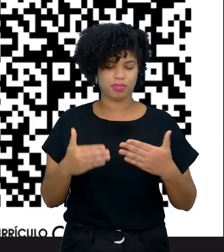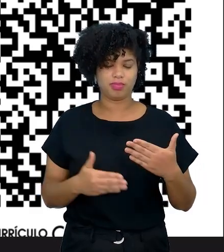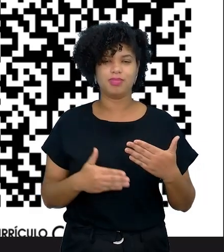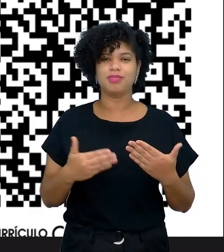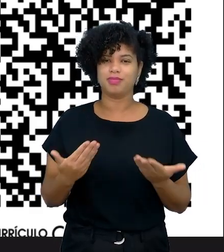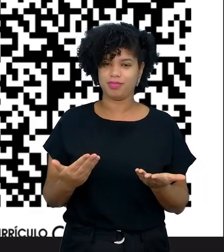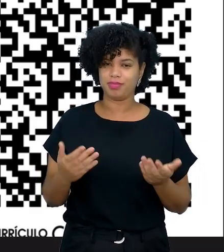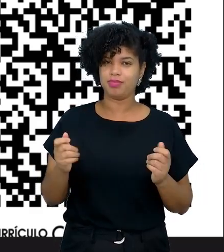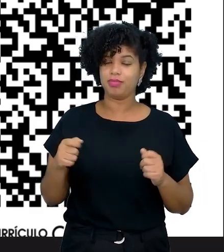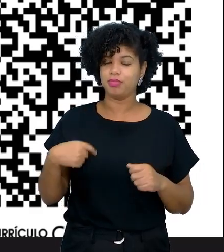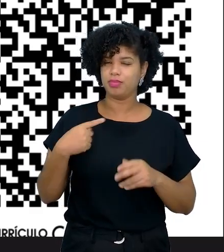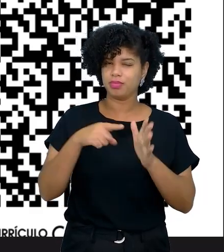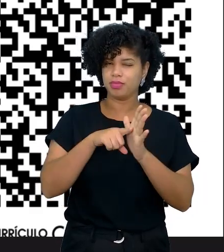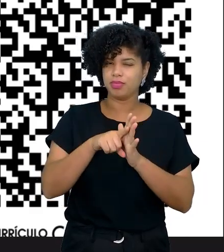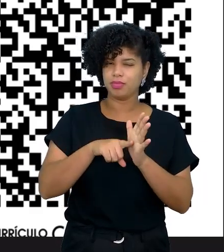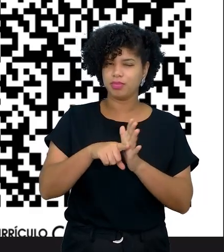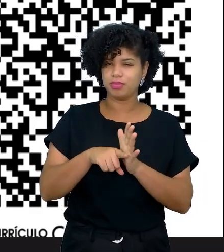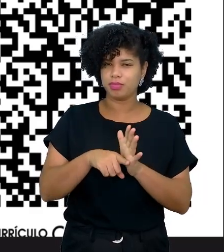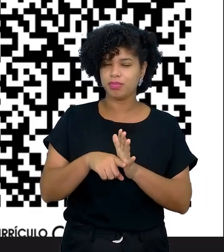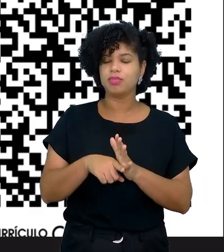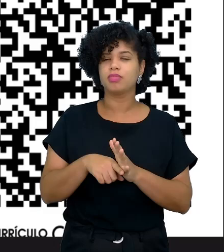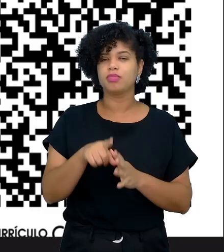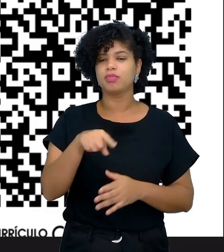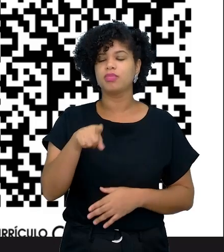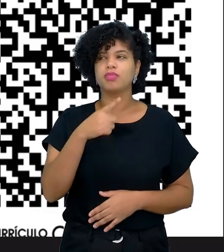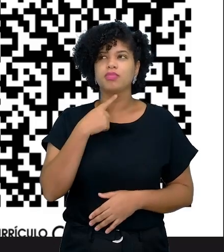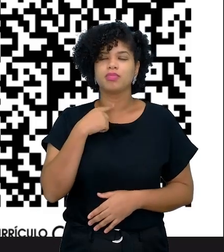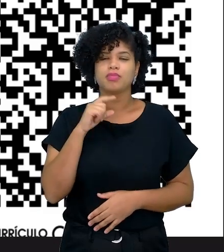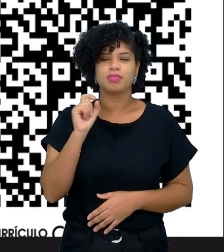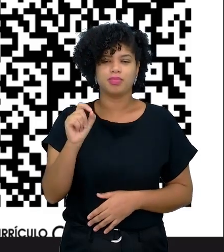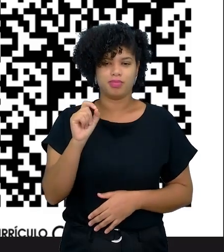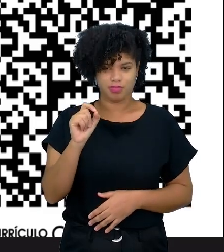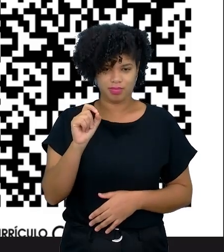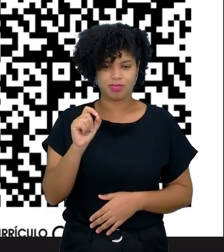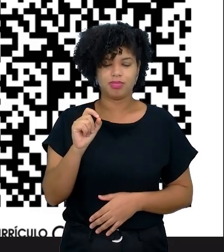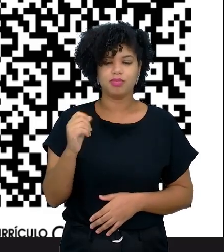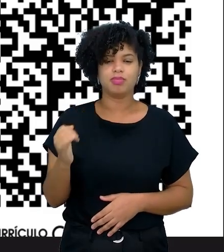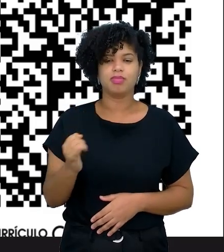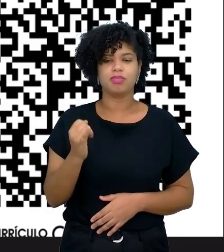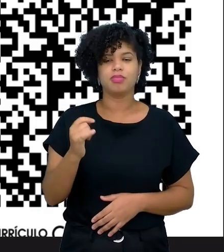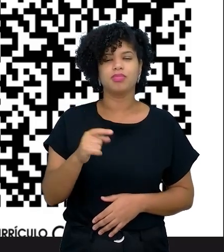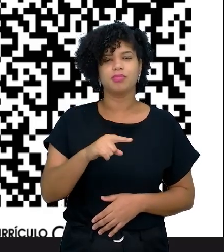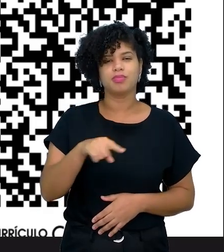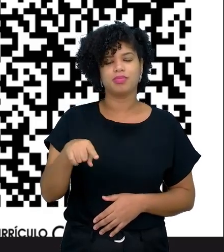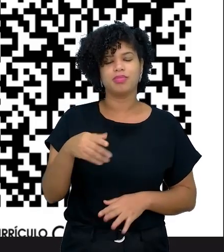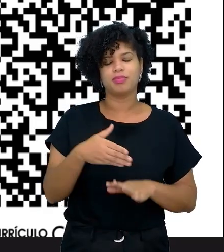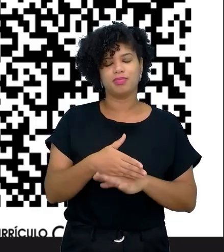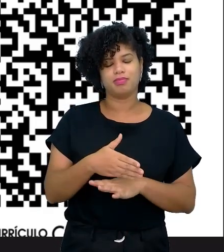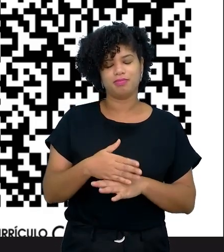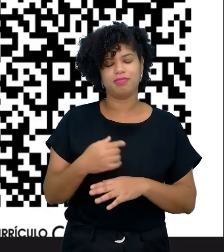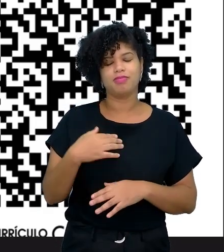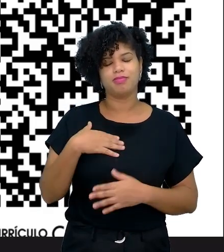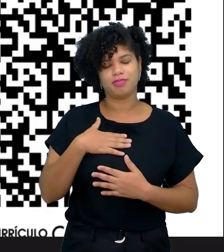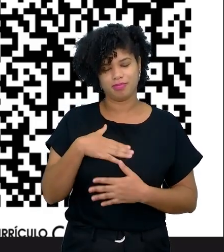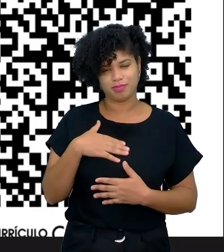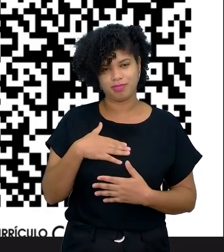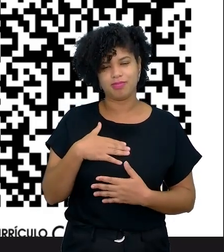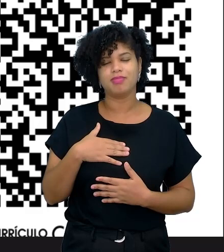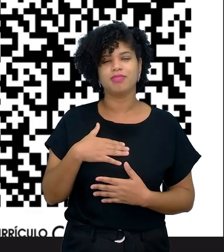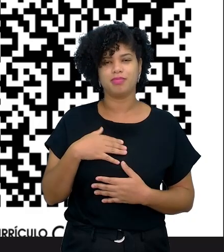para que a gente pesquise também aquilo que é de anseio de vocês, e eu conto com a colaboração de cada um. Então, vocês podem